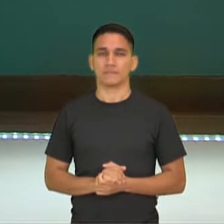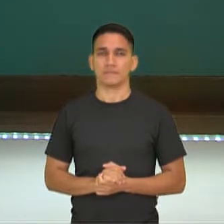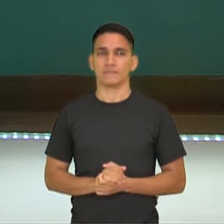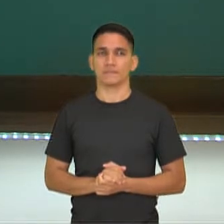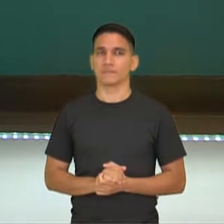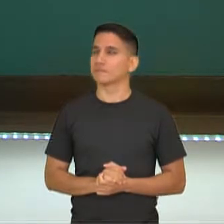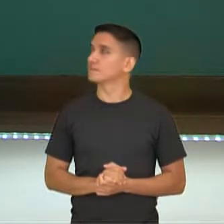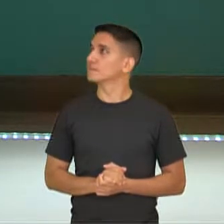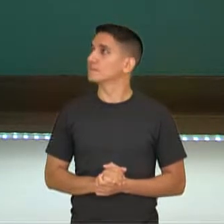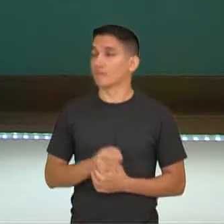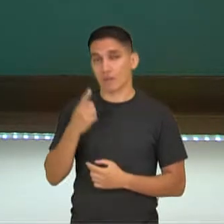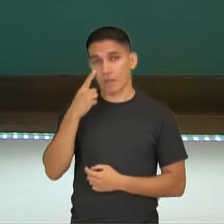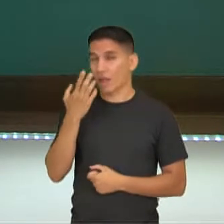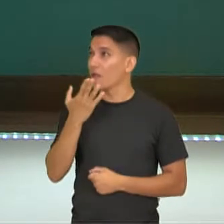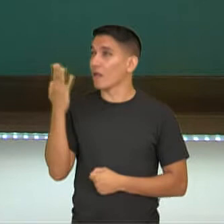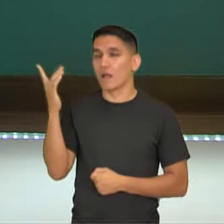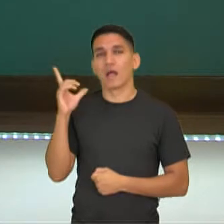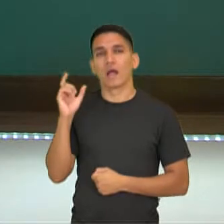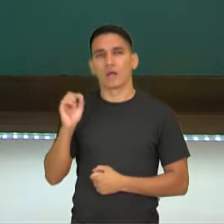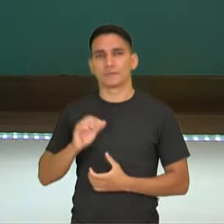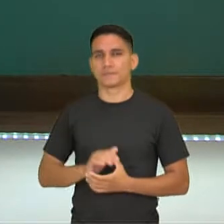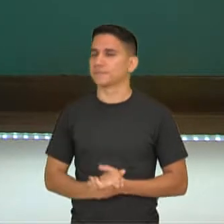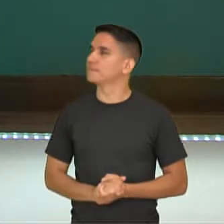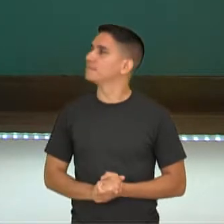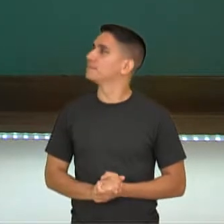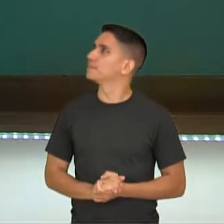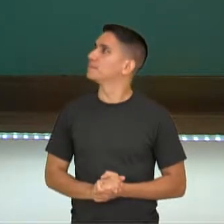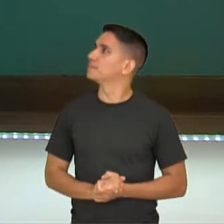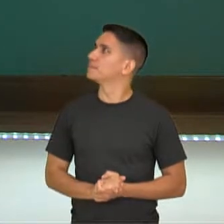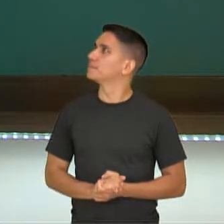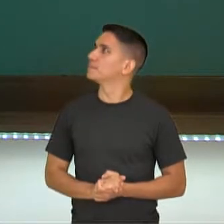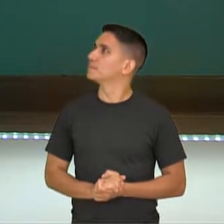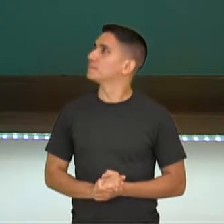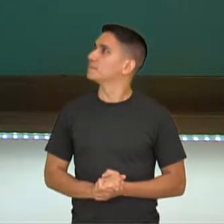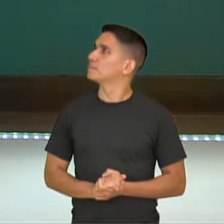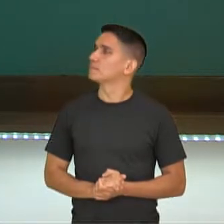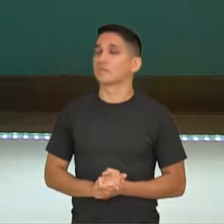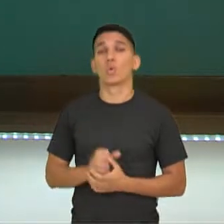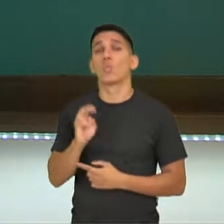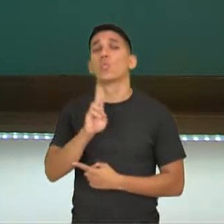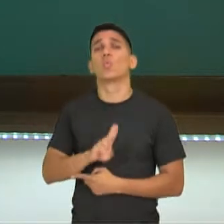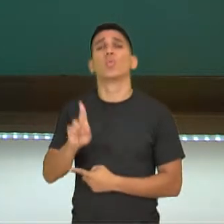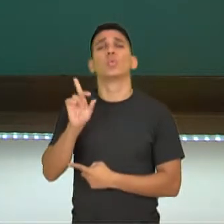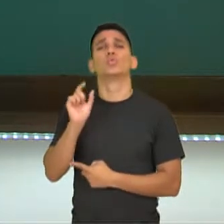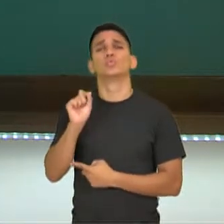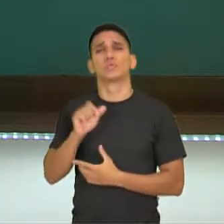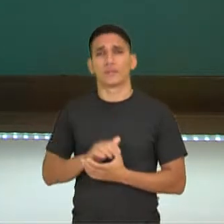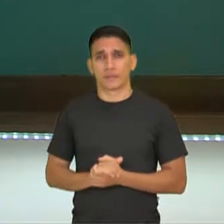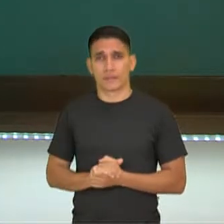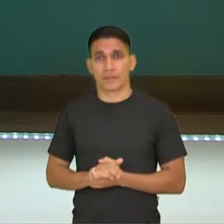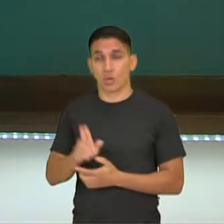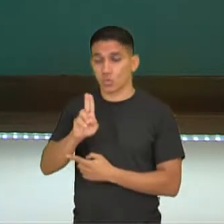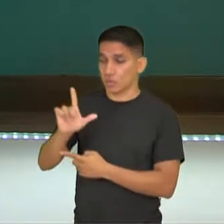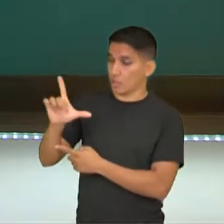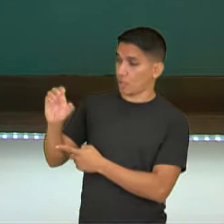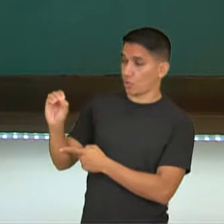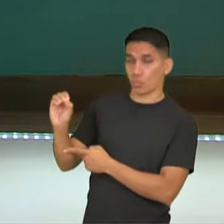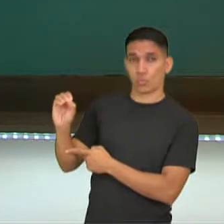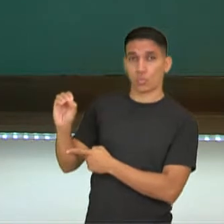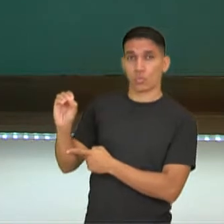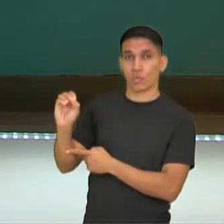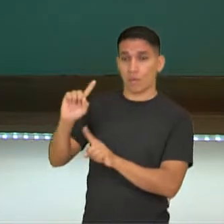nós temos aqui, ó. Lo que das, te lo das. Lo que no quitas, te lo quitas. O que que eu usei aqui? Aqui eu usei o lo